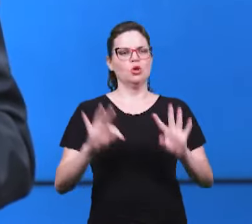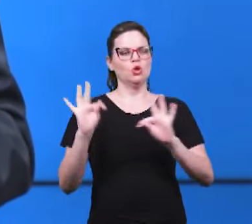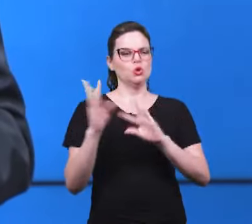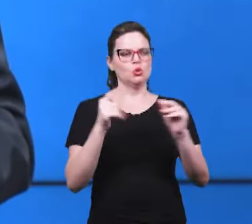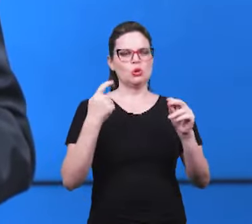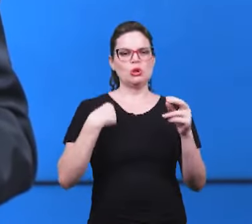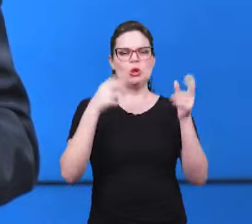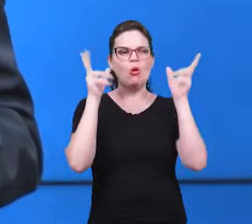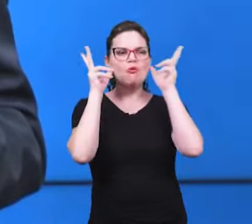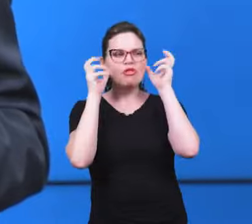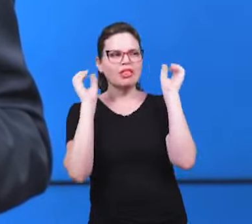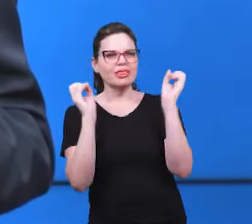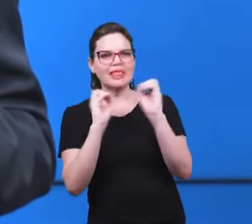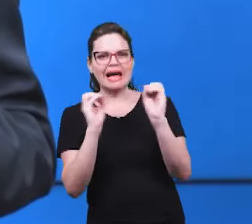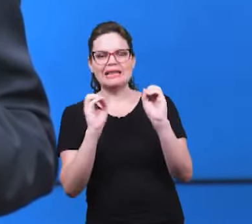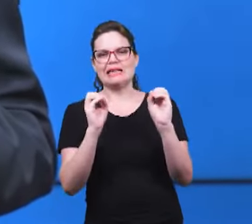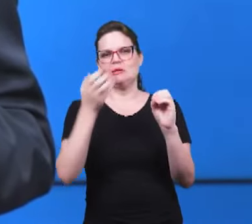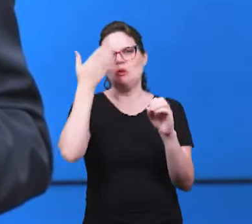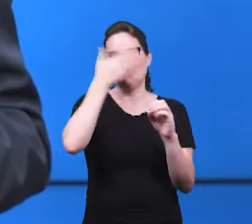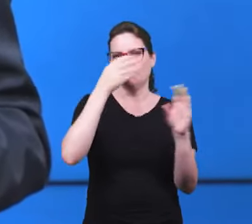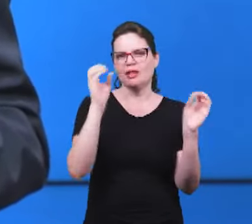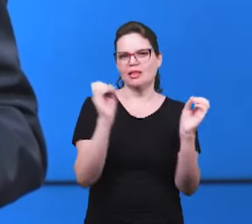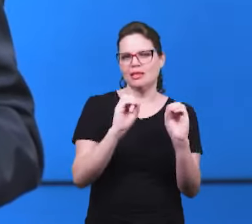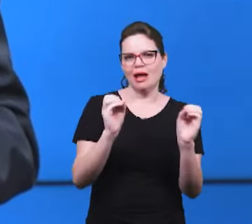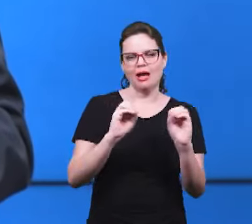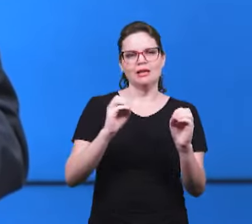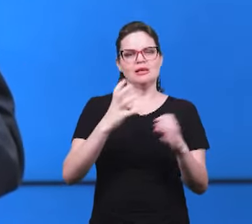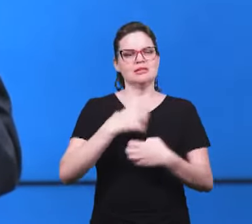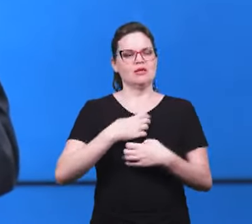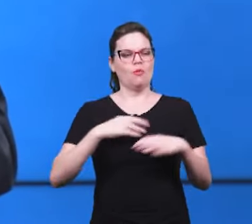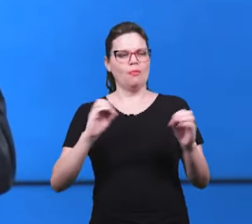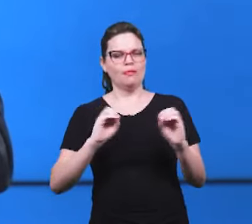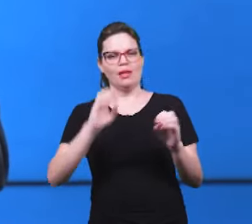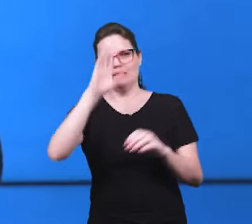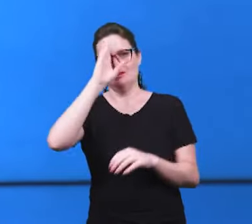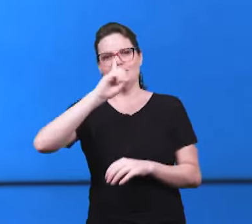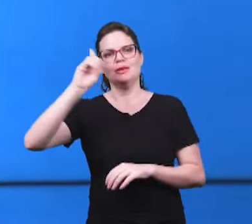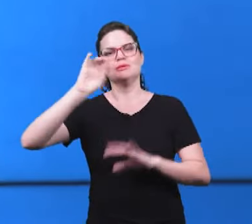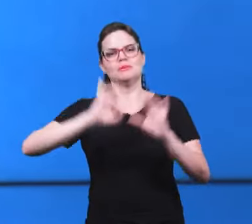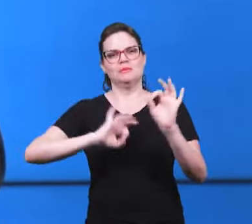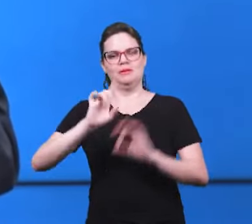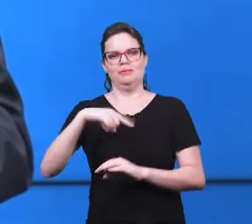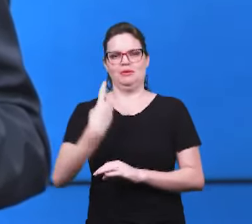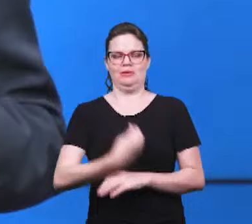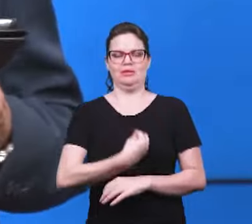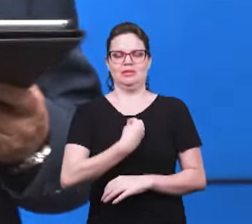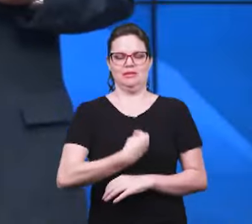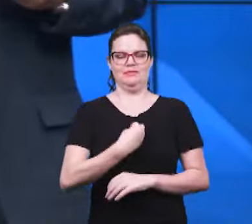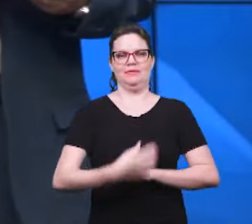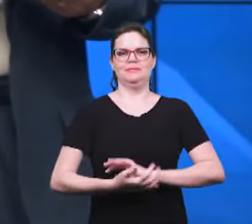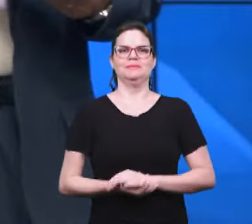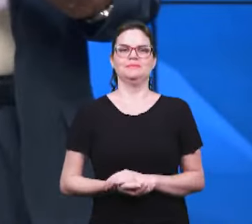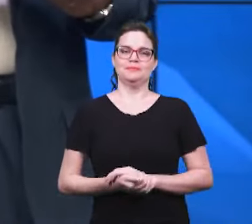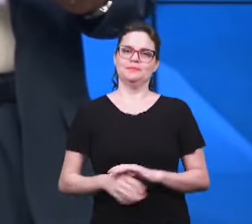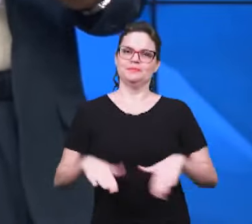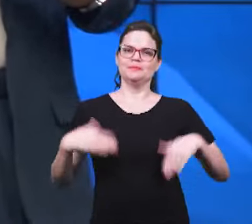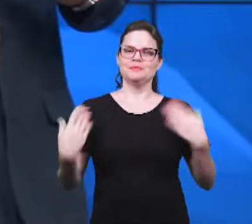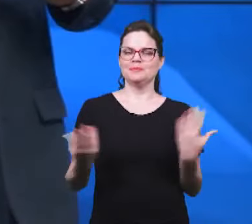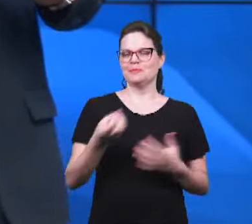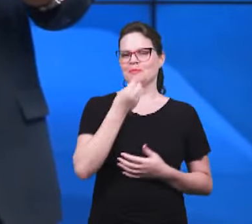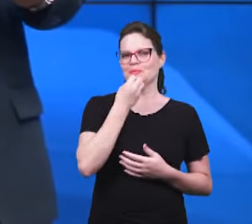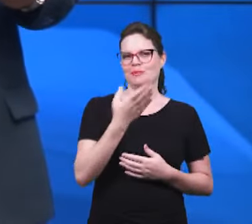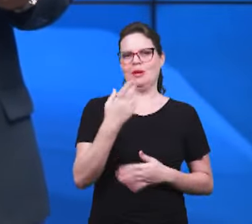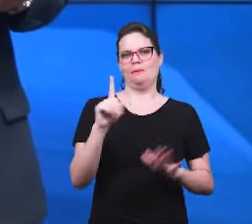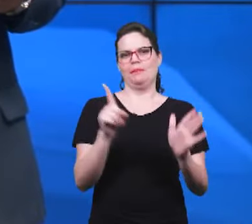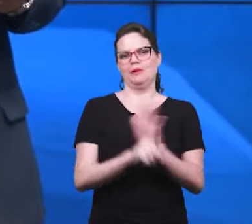viu, que o ouvido não ouviu, é o que Deus tem preparado para os que o amam. Obrigado, irmã Luíze, pela sua participação. Muito bem, nossa pergunta